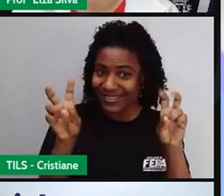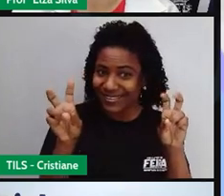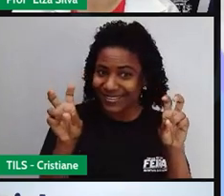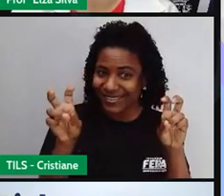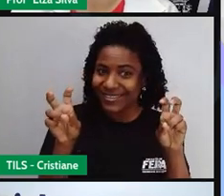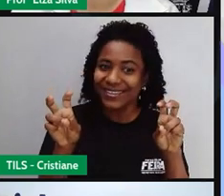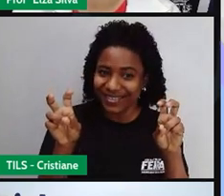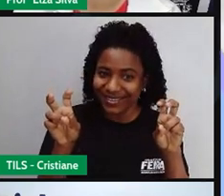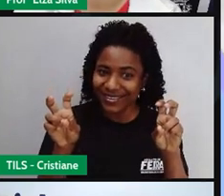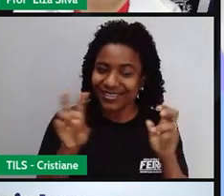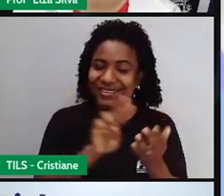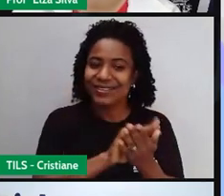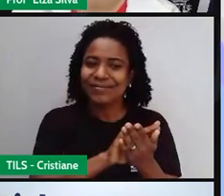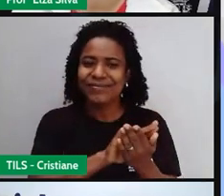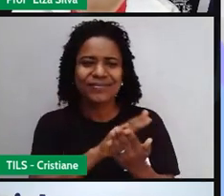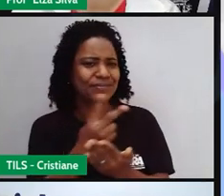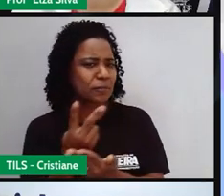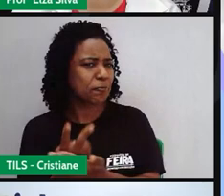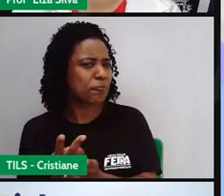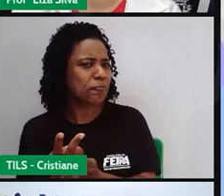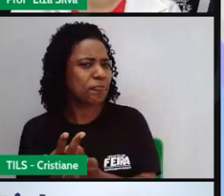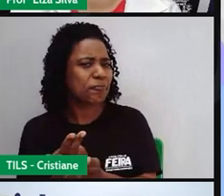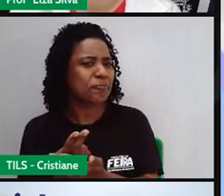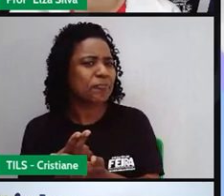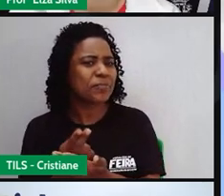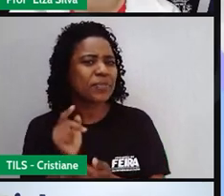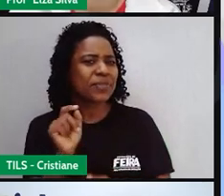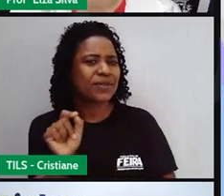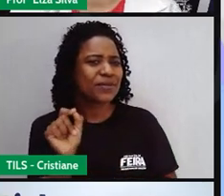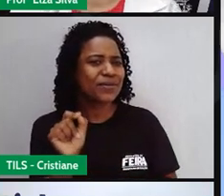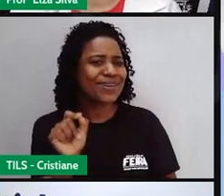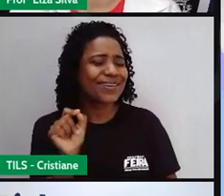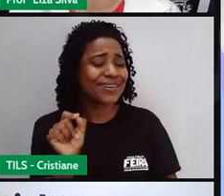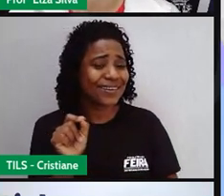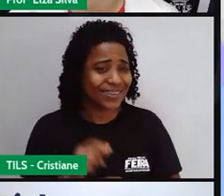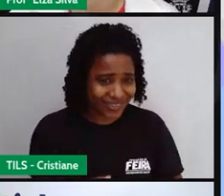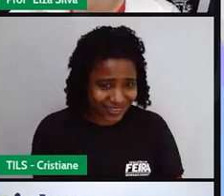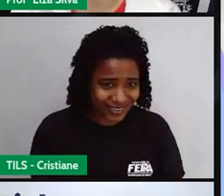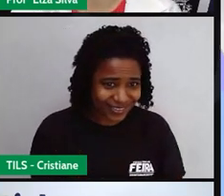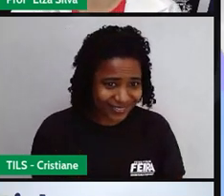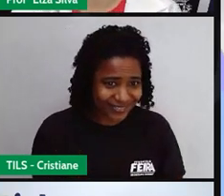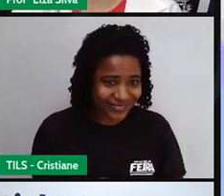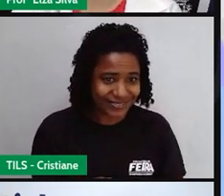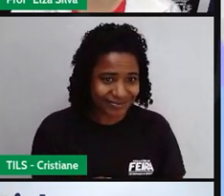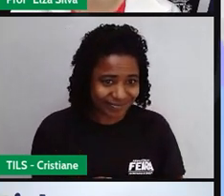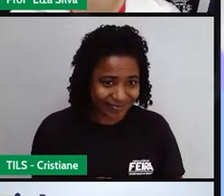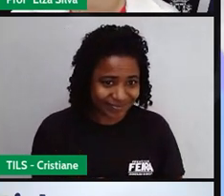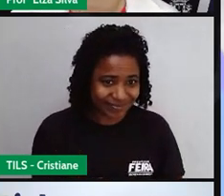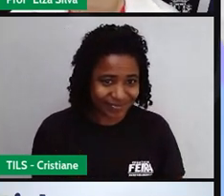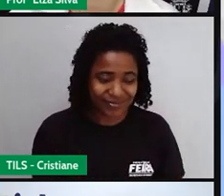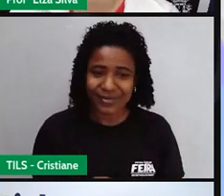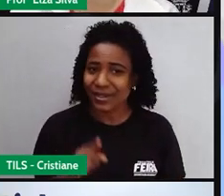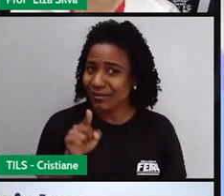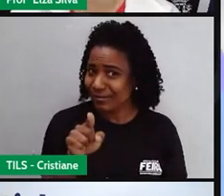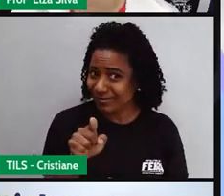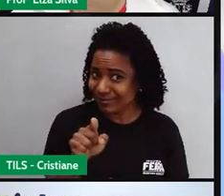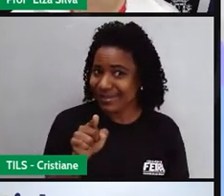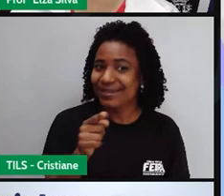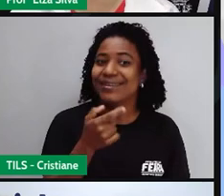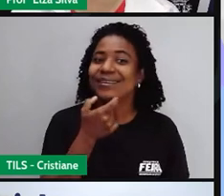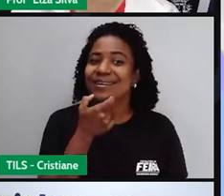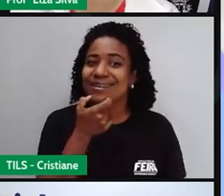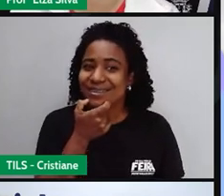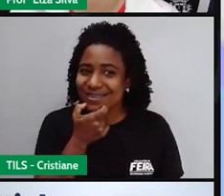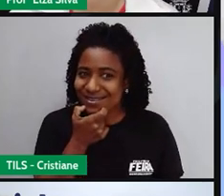E aí, o que será isso? Eita, Tirelza. Pois é, né? Valentine's Day. Muita